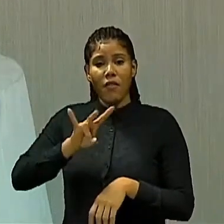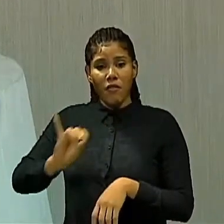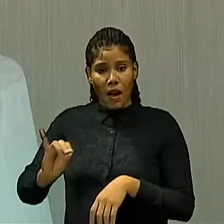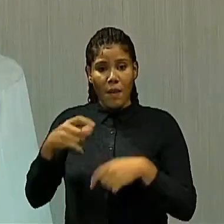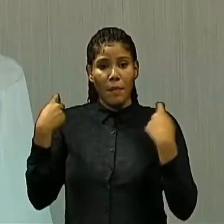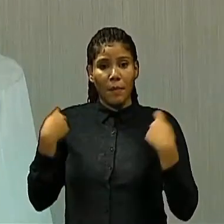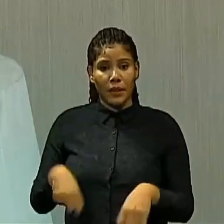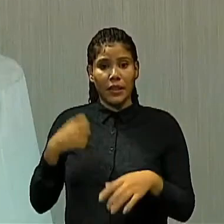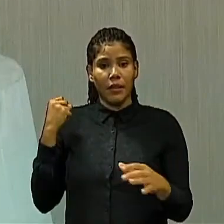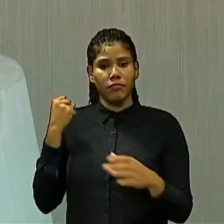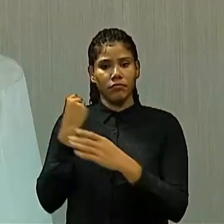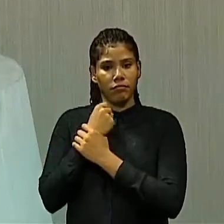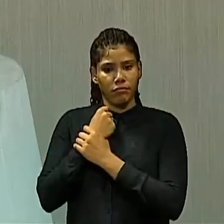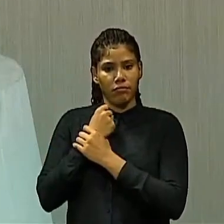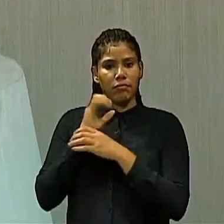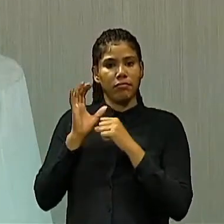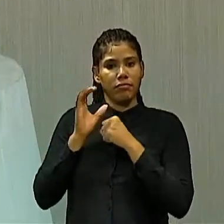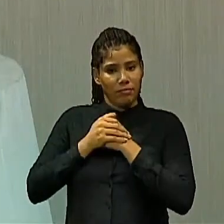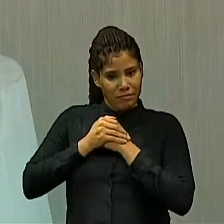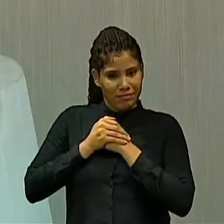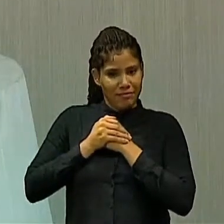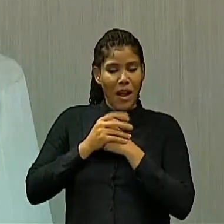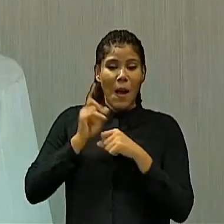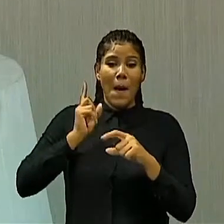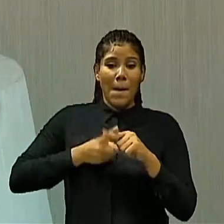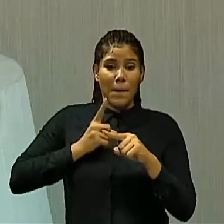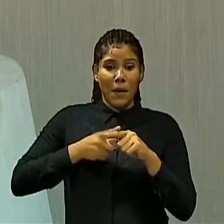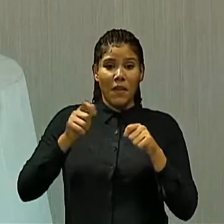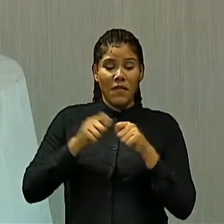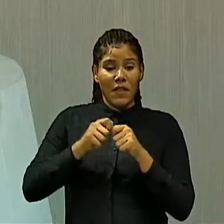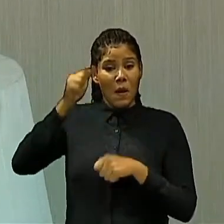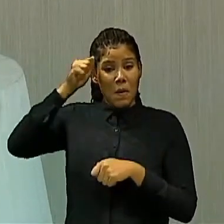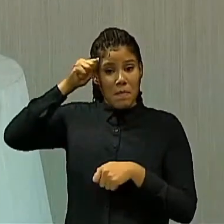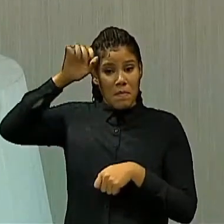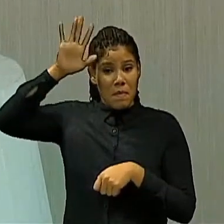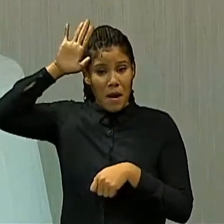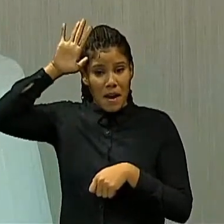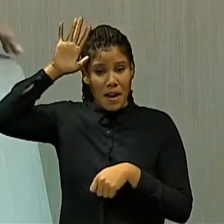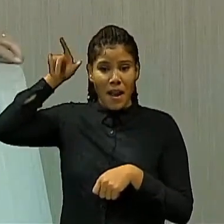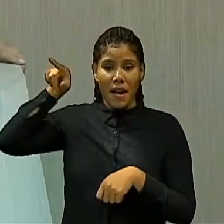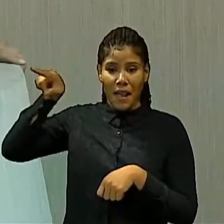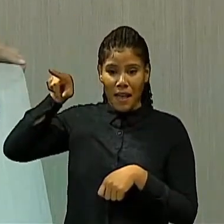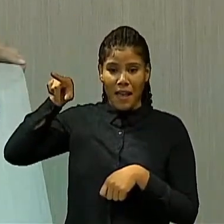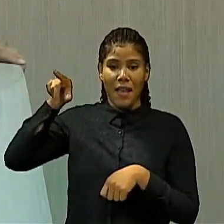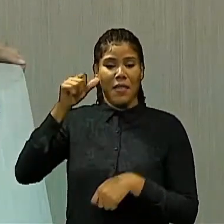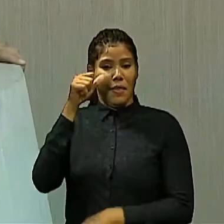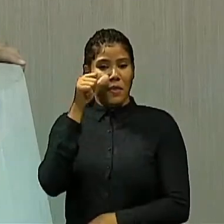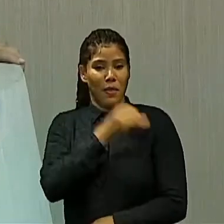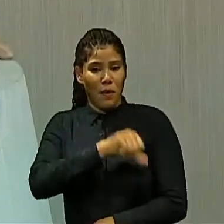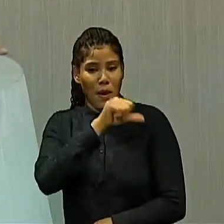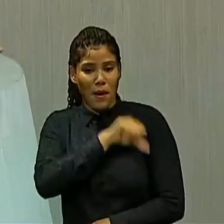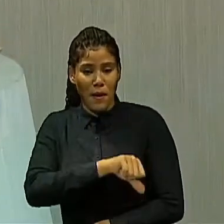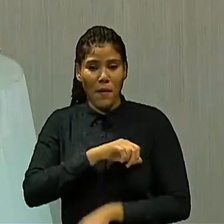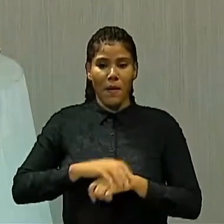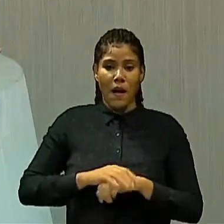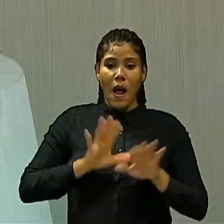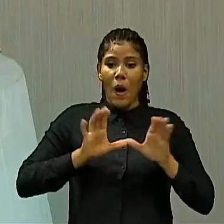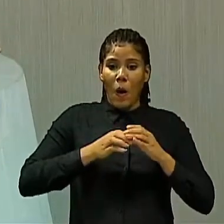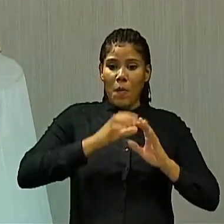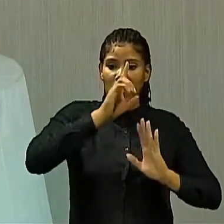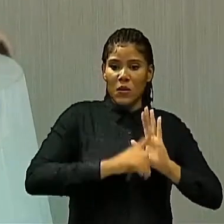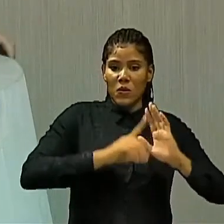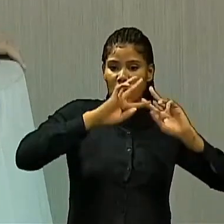resguardar. Porque assim como fizeram com a Marielle, lá no Rio de Janeiro, as comissões de direitos